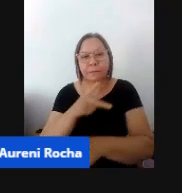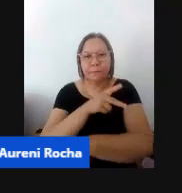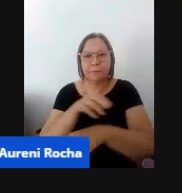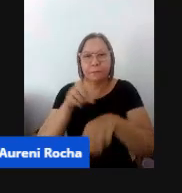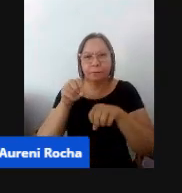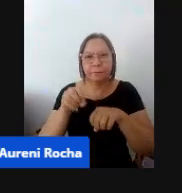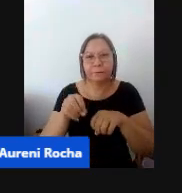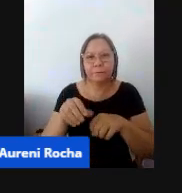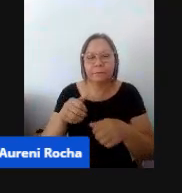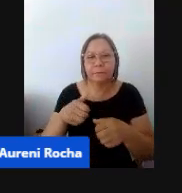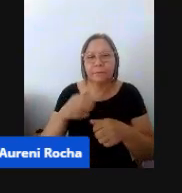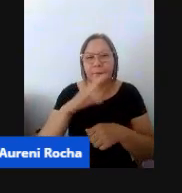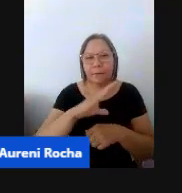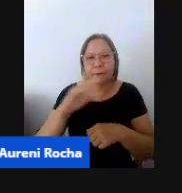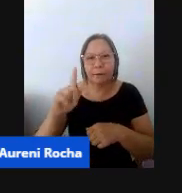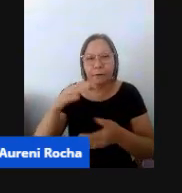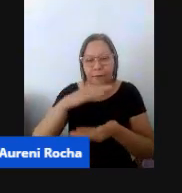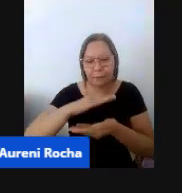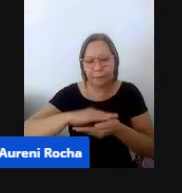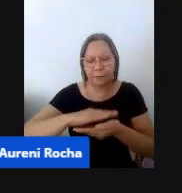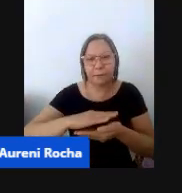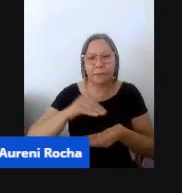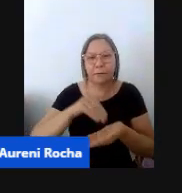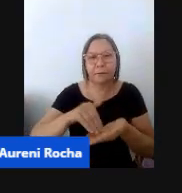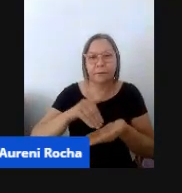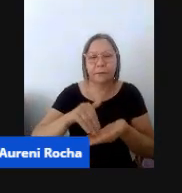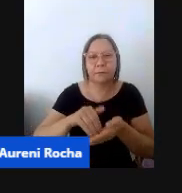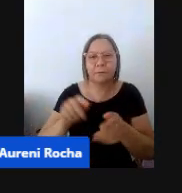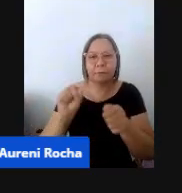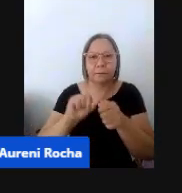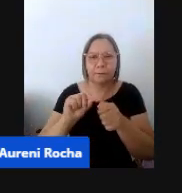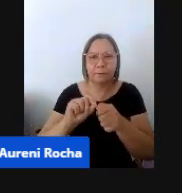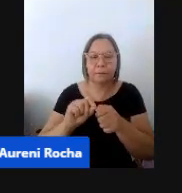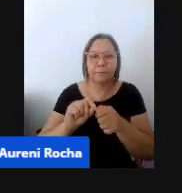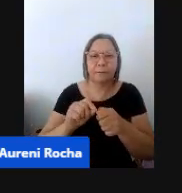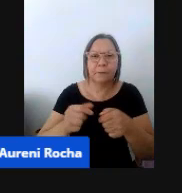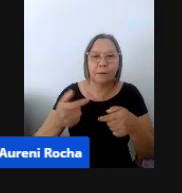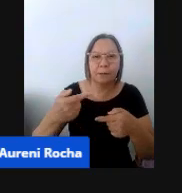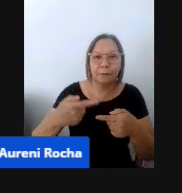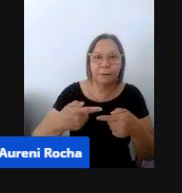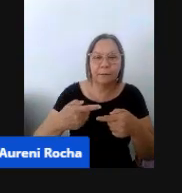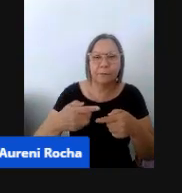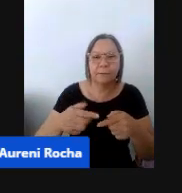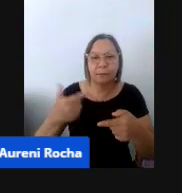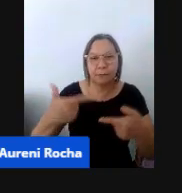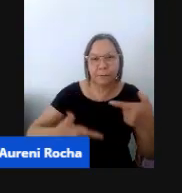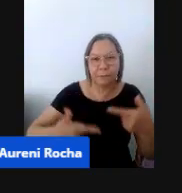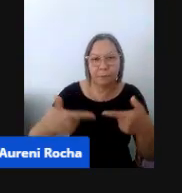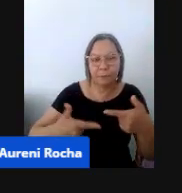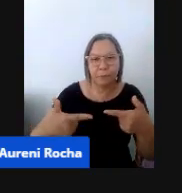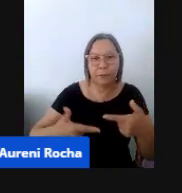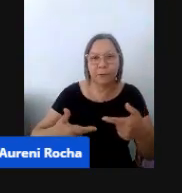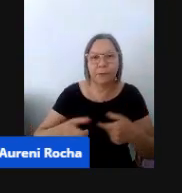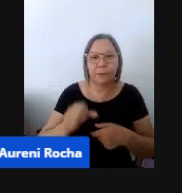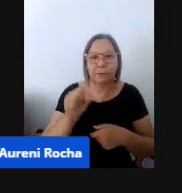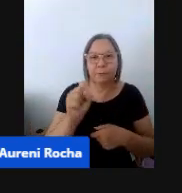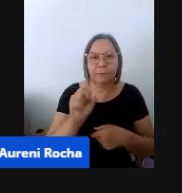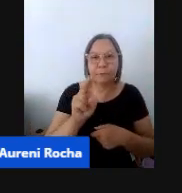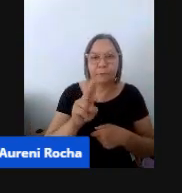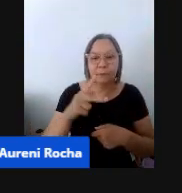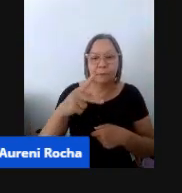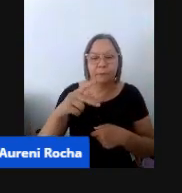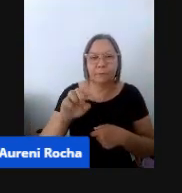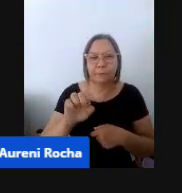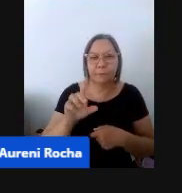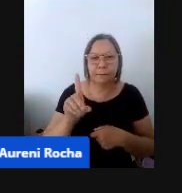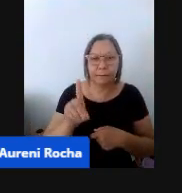Grande MS, executado pela Superintendência de Gestão de Políticas Públicas Educacionais, SUPED. Para a realização